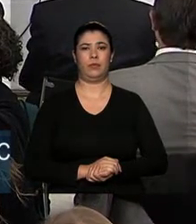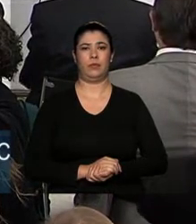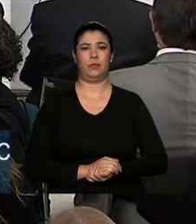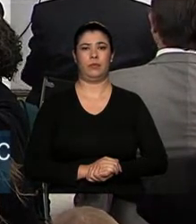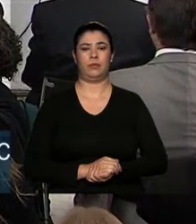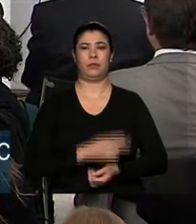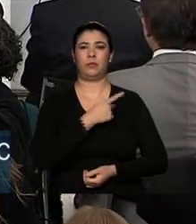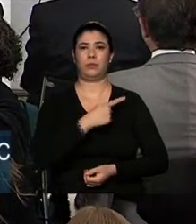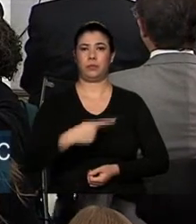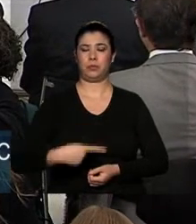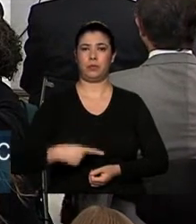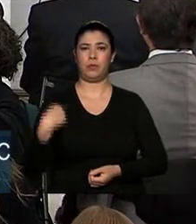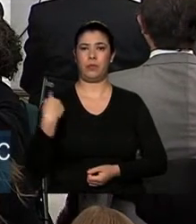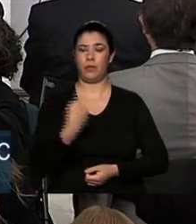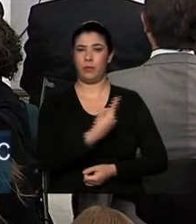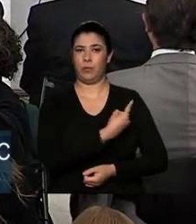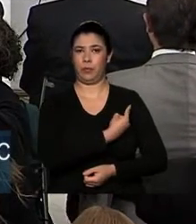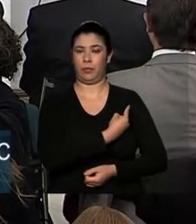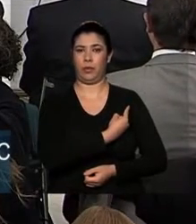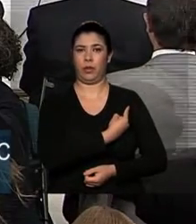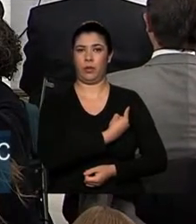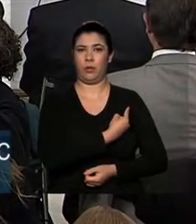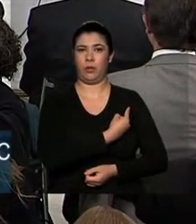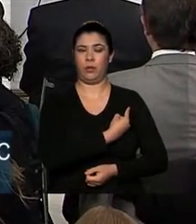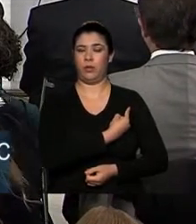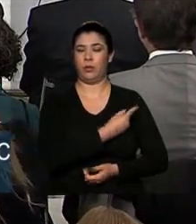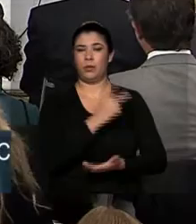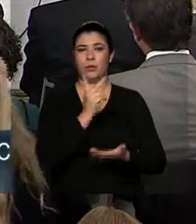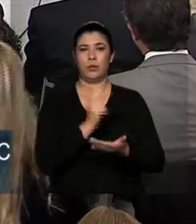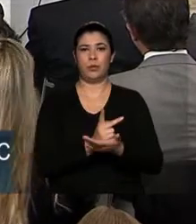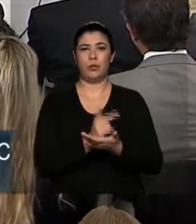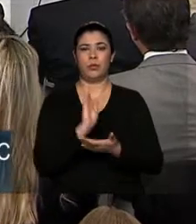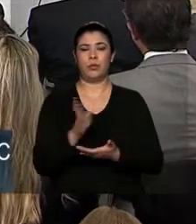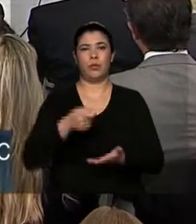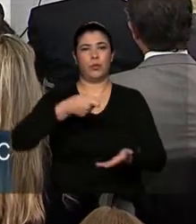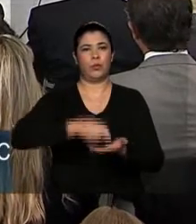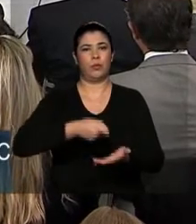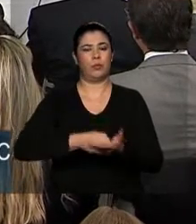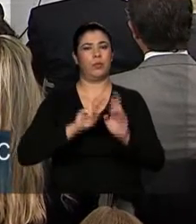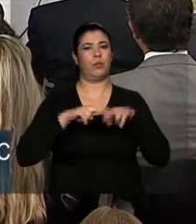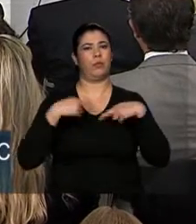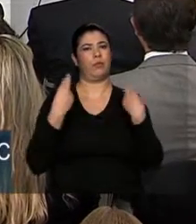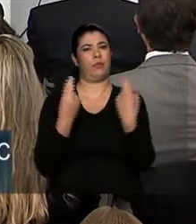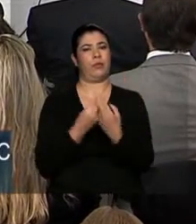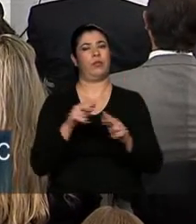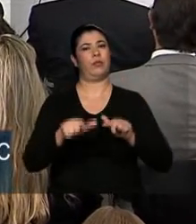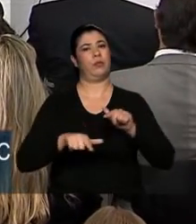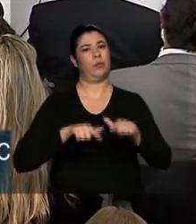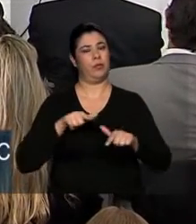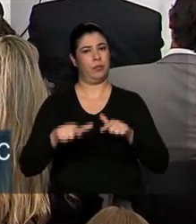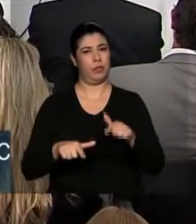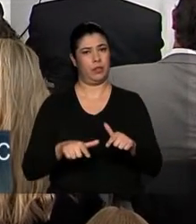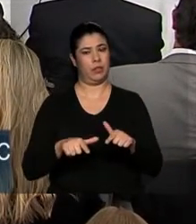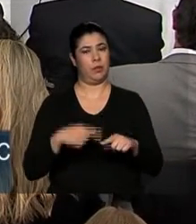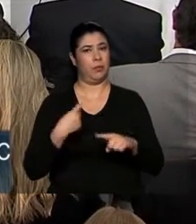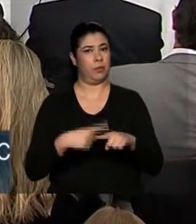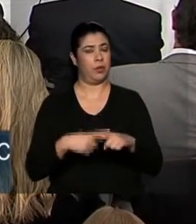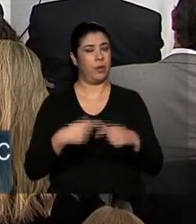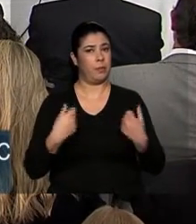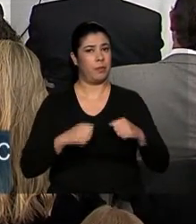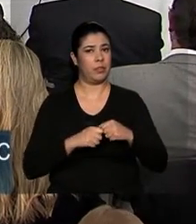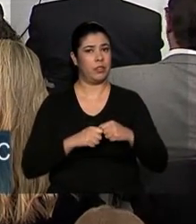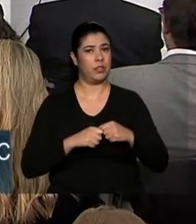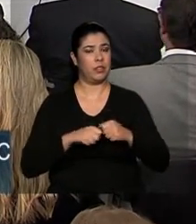Presidenta, nós estamos, como a senhora mesmo determinou, uma reunião de trabalho, porque nós temos que